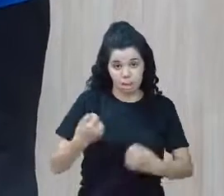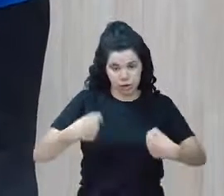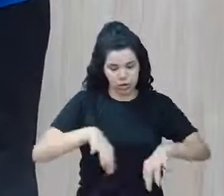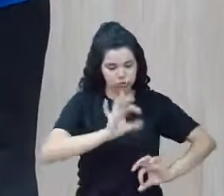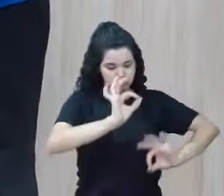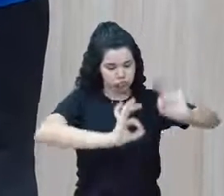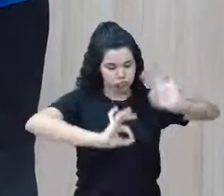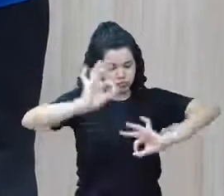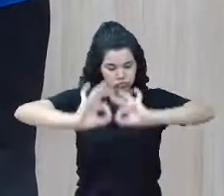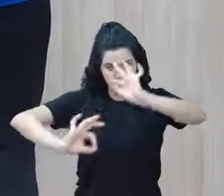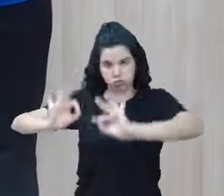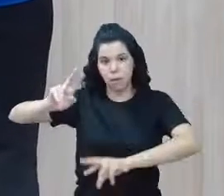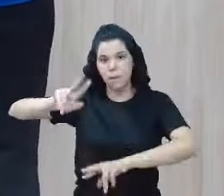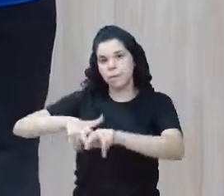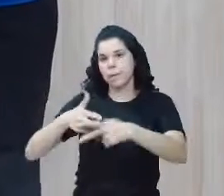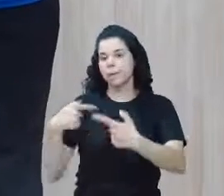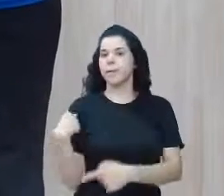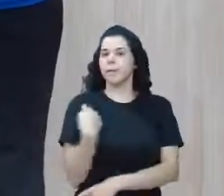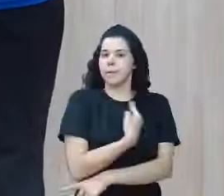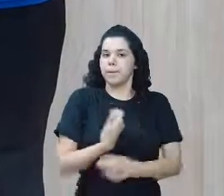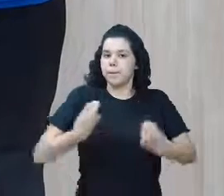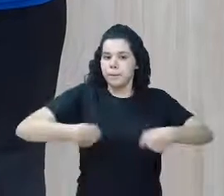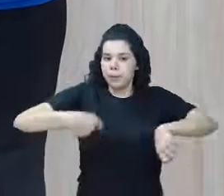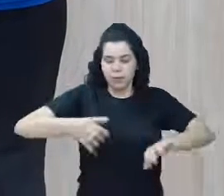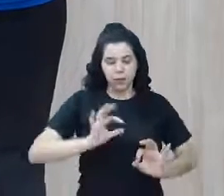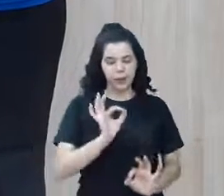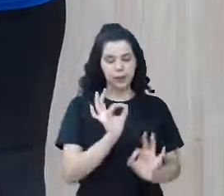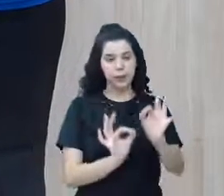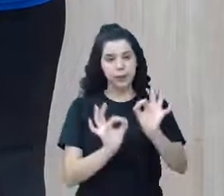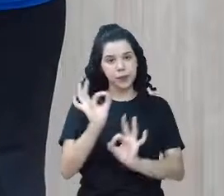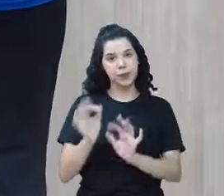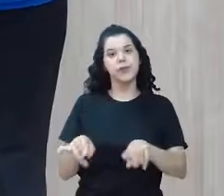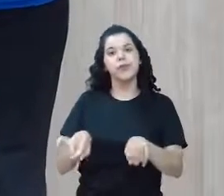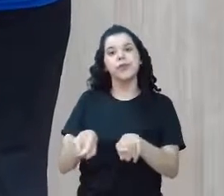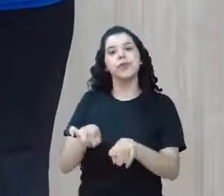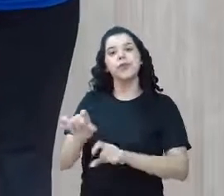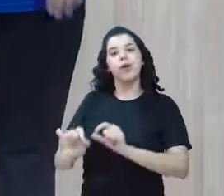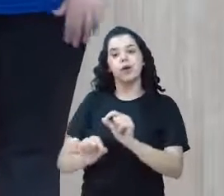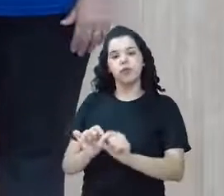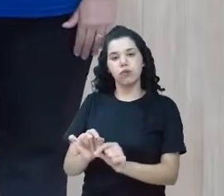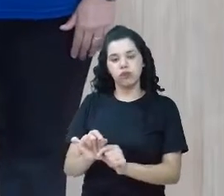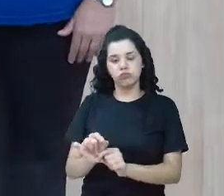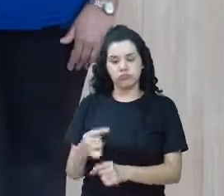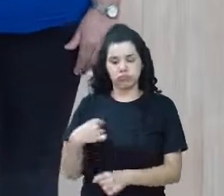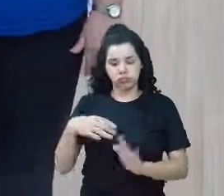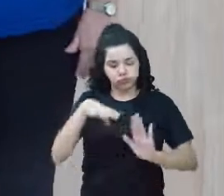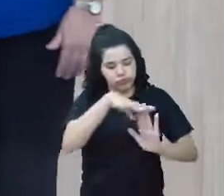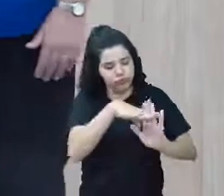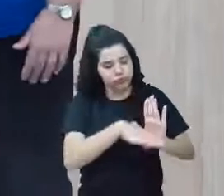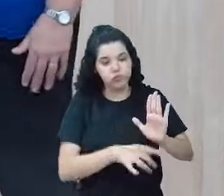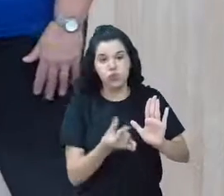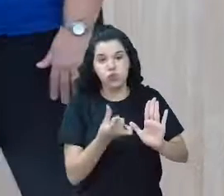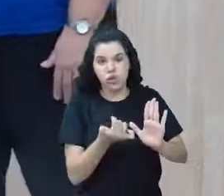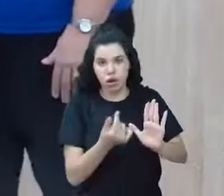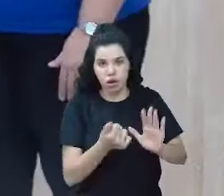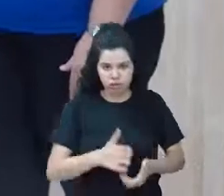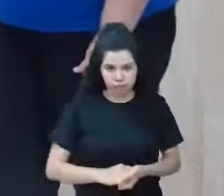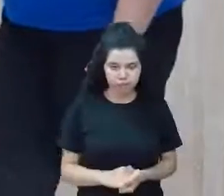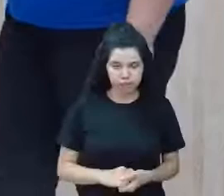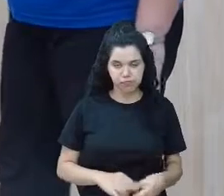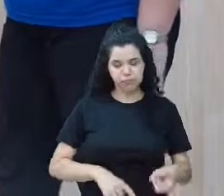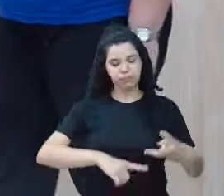produtos e materiais, nós precisamos nos organizar também financeiramente. A terceira